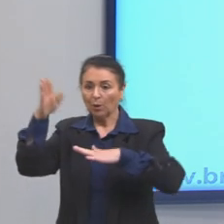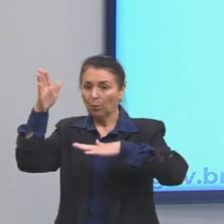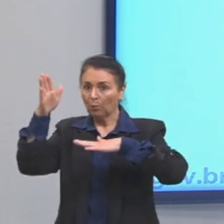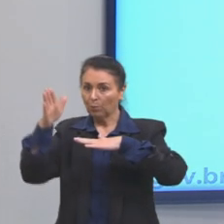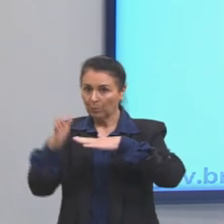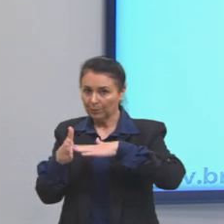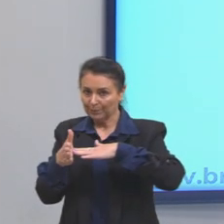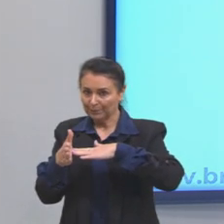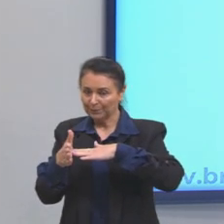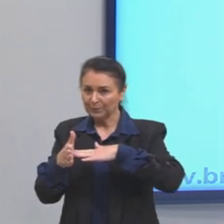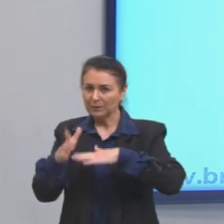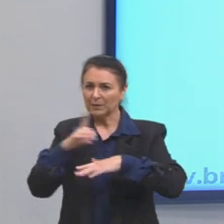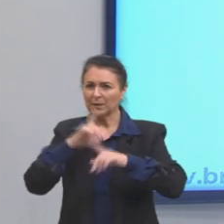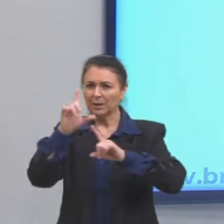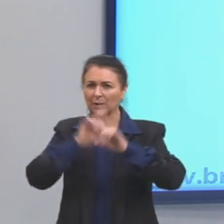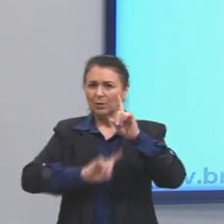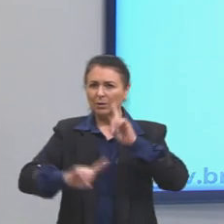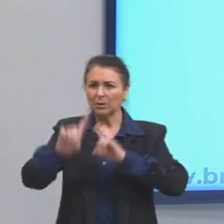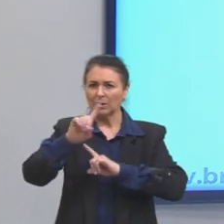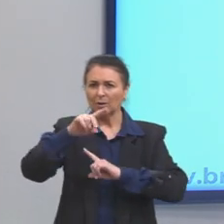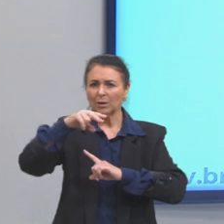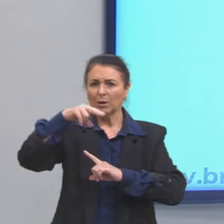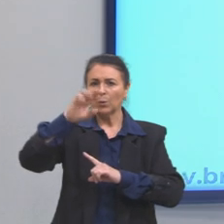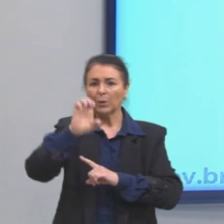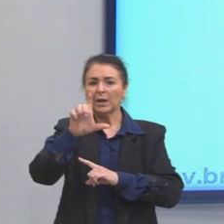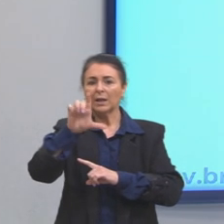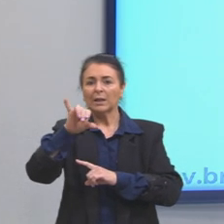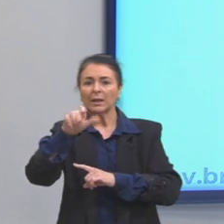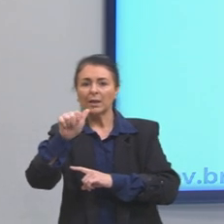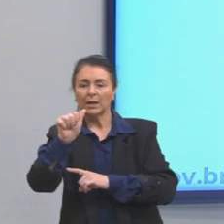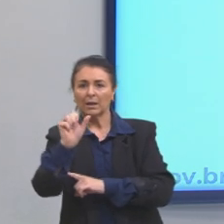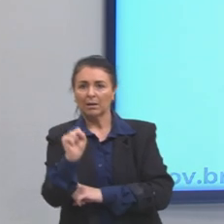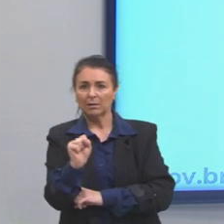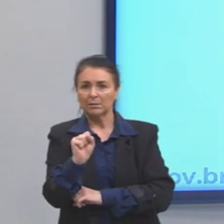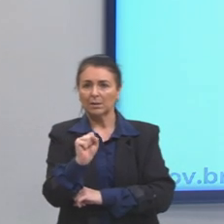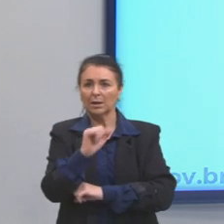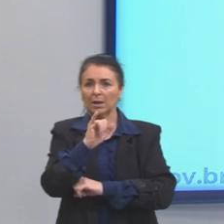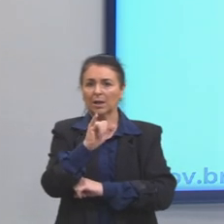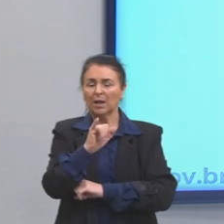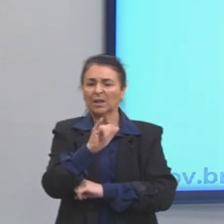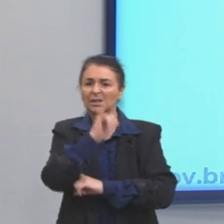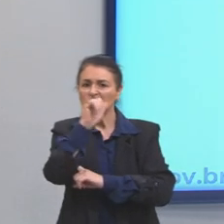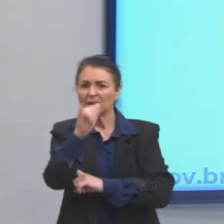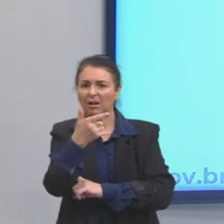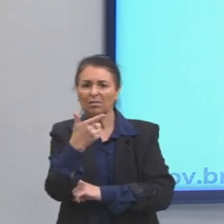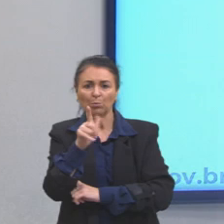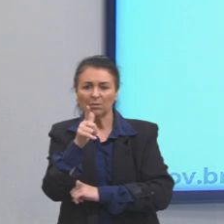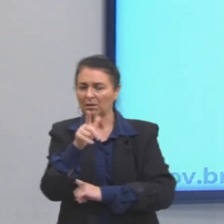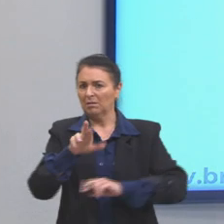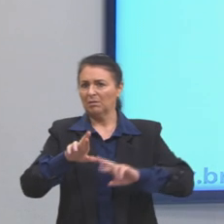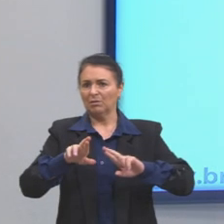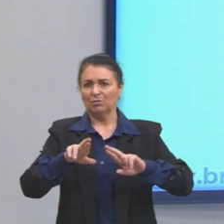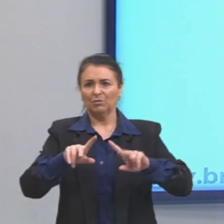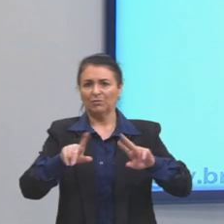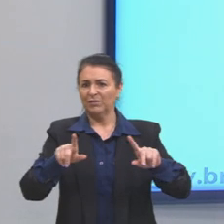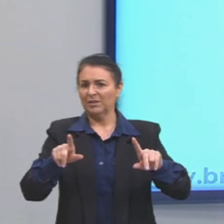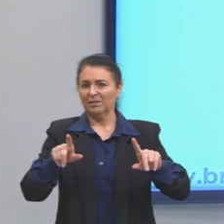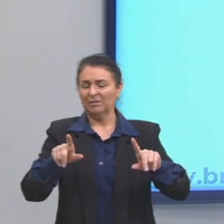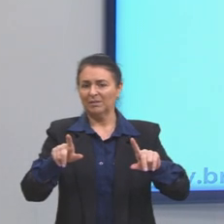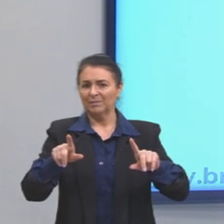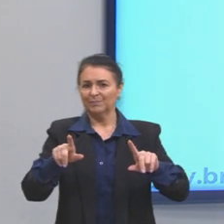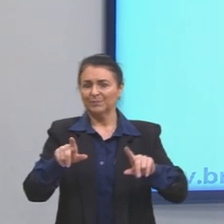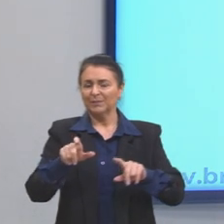aqui alguns. O Norberto Elias, ele vai falar que não existe essa diferença entre essa dicotomia